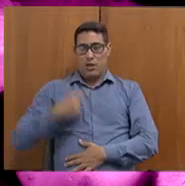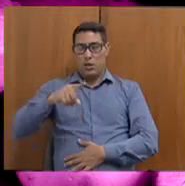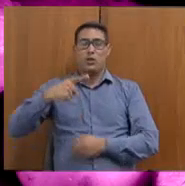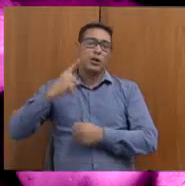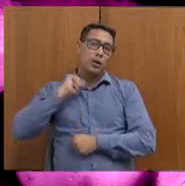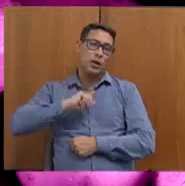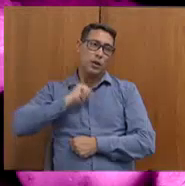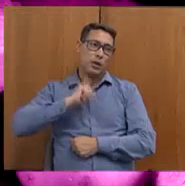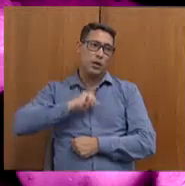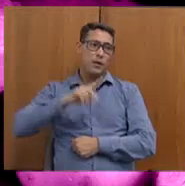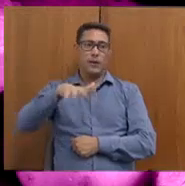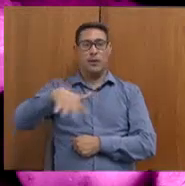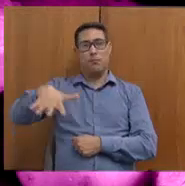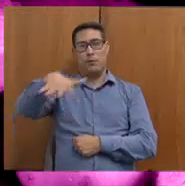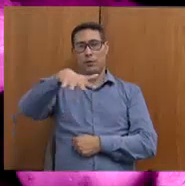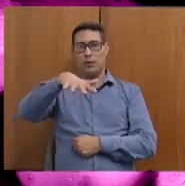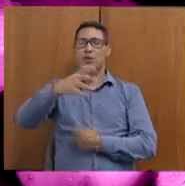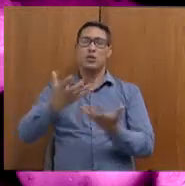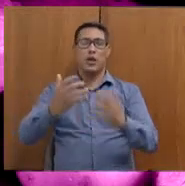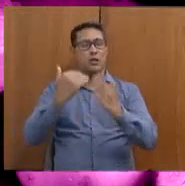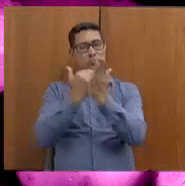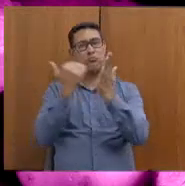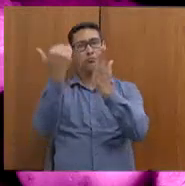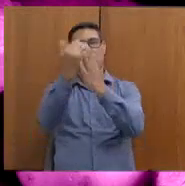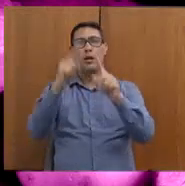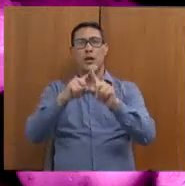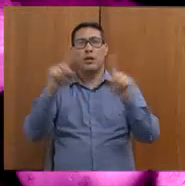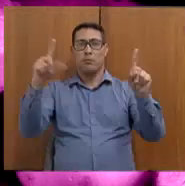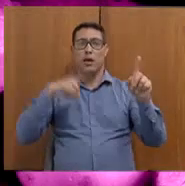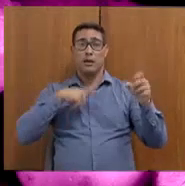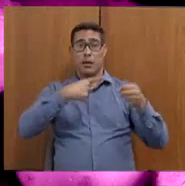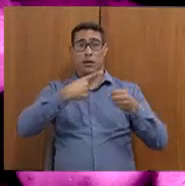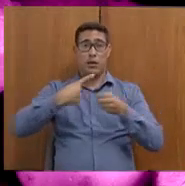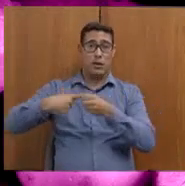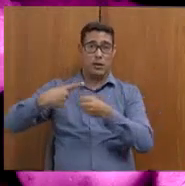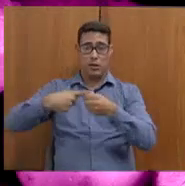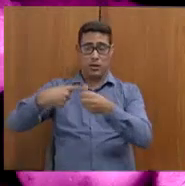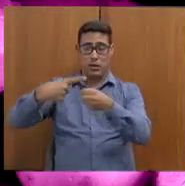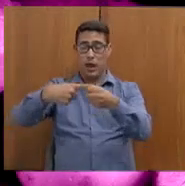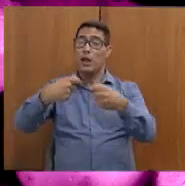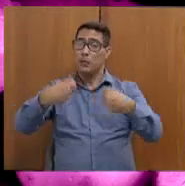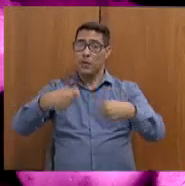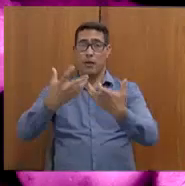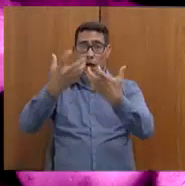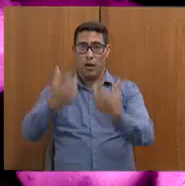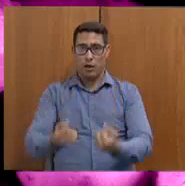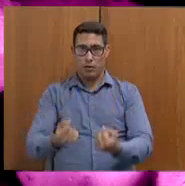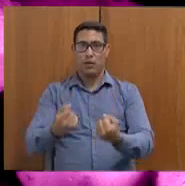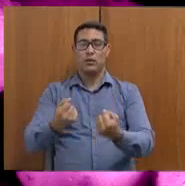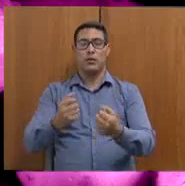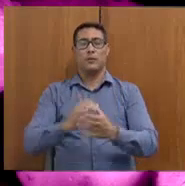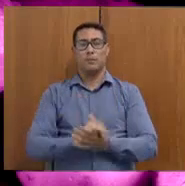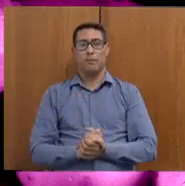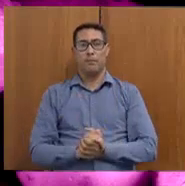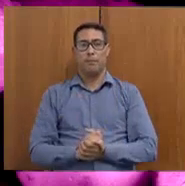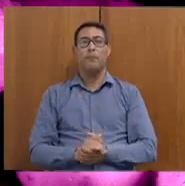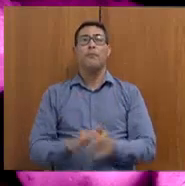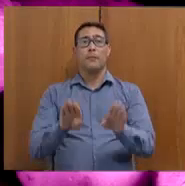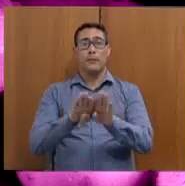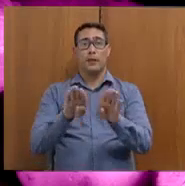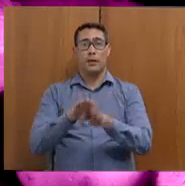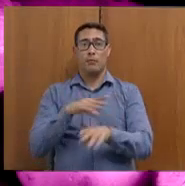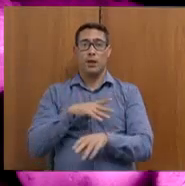Nós gostaríamos de estar fomentando muito mais, mas os municípios precisam aderir a essa política. Também adquirimos